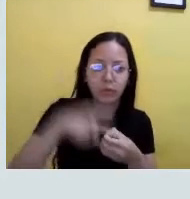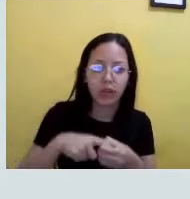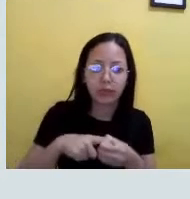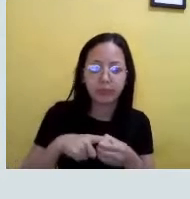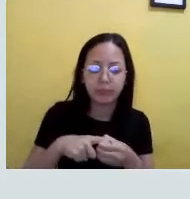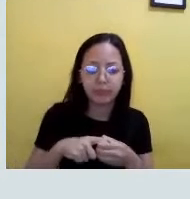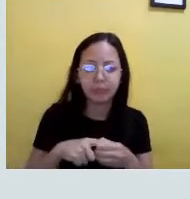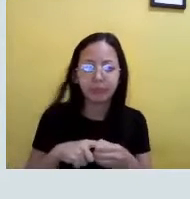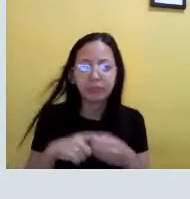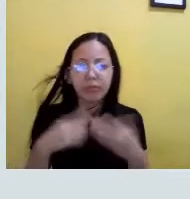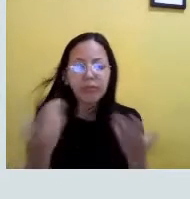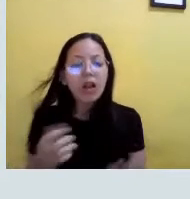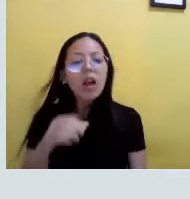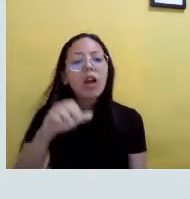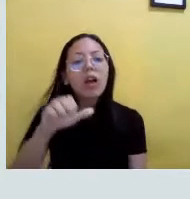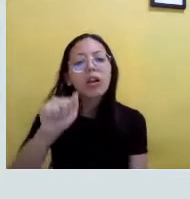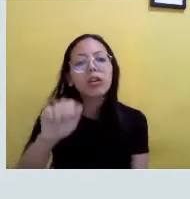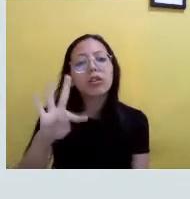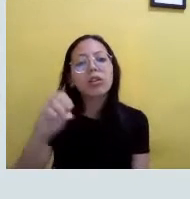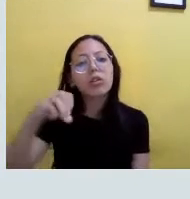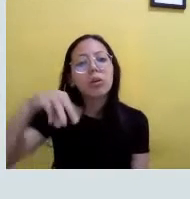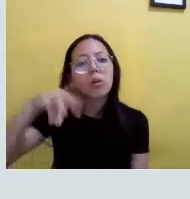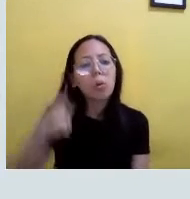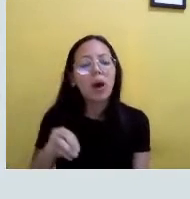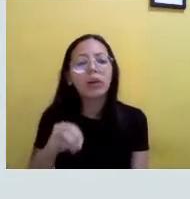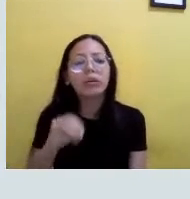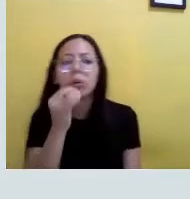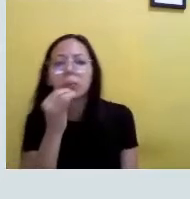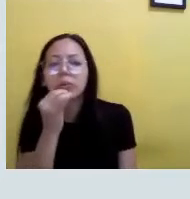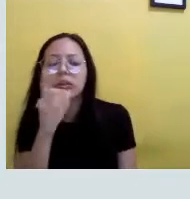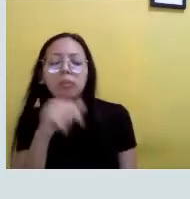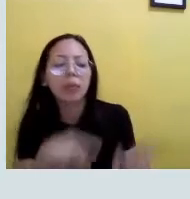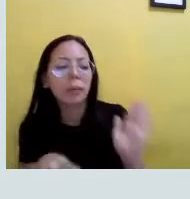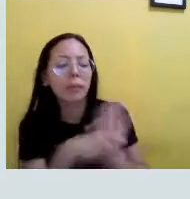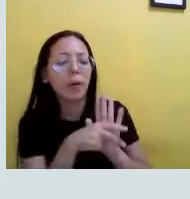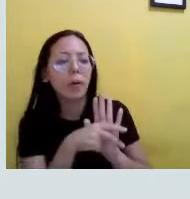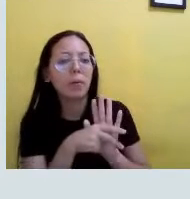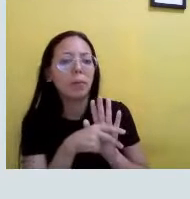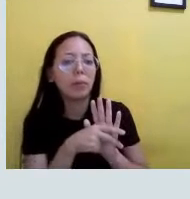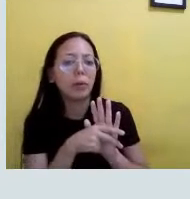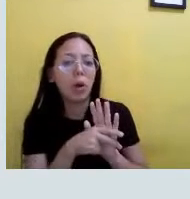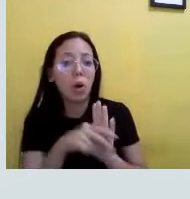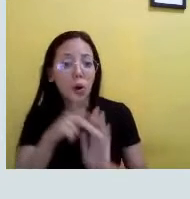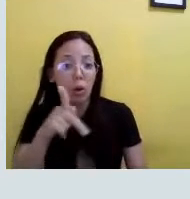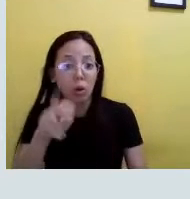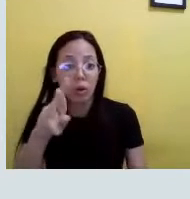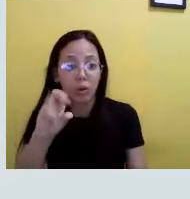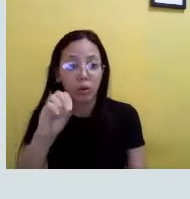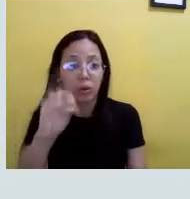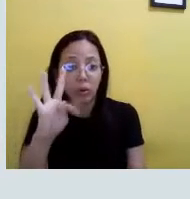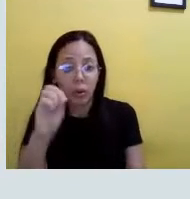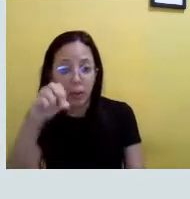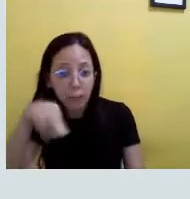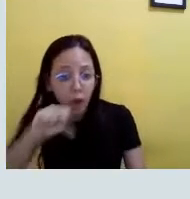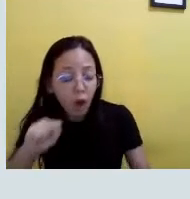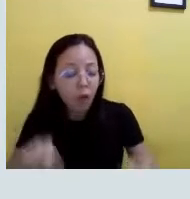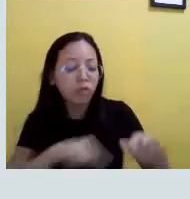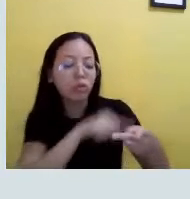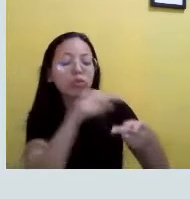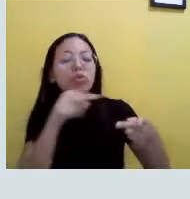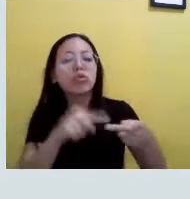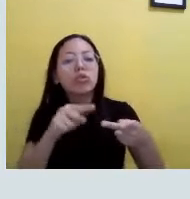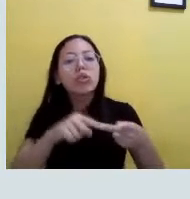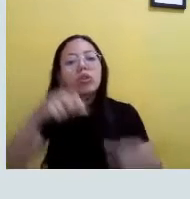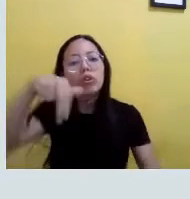ele tem uma constituição como se fosse assim, própria. Então, ele é constituído de prótons e nêutrons, ele tem uma região central, um